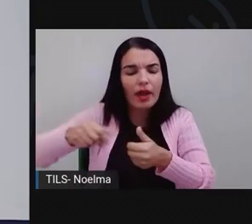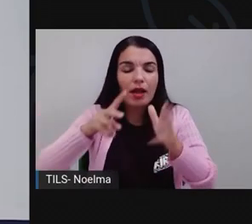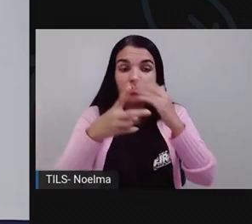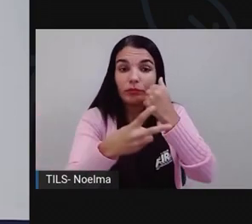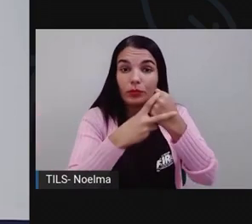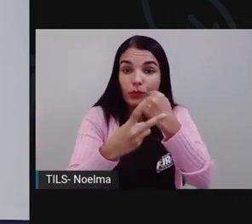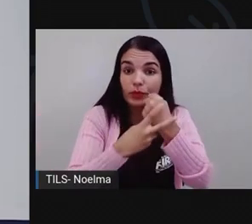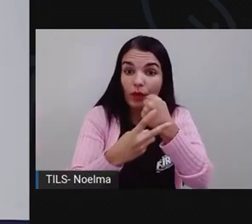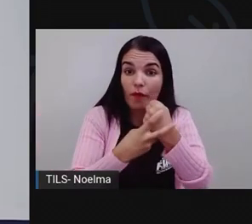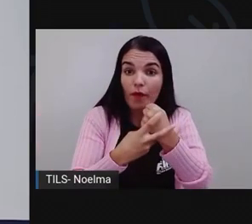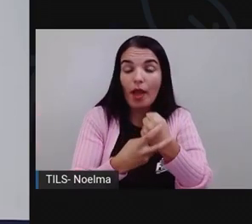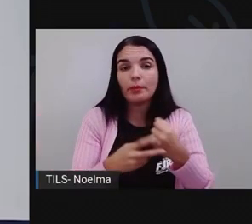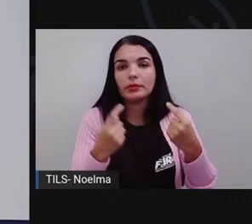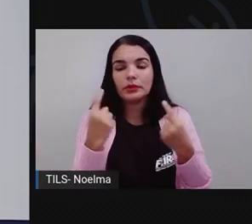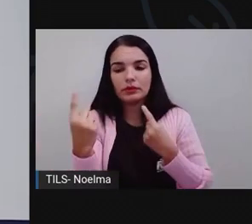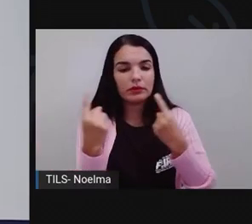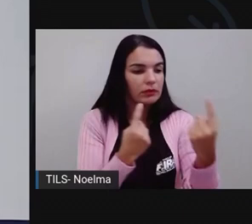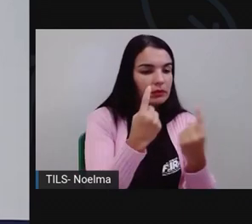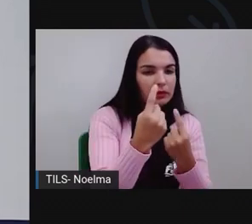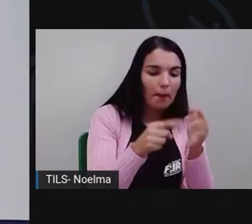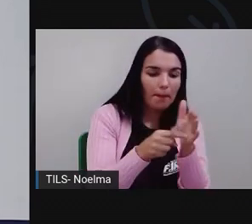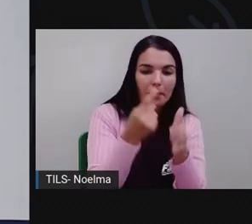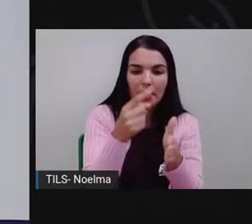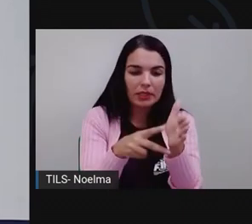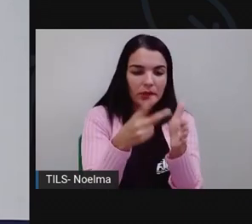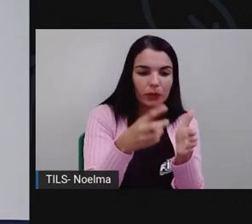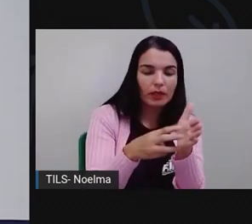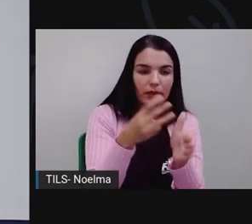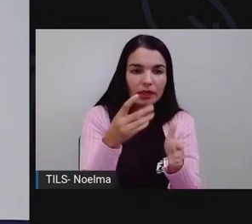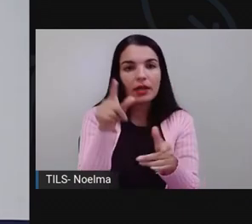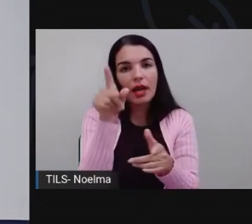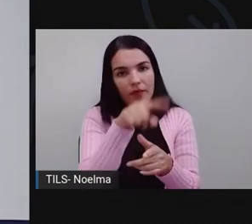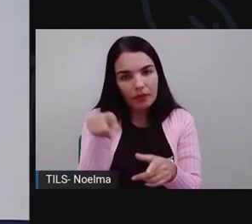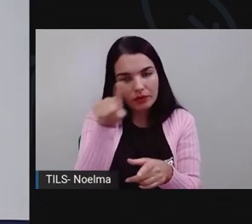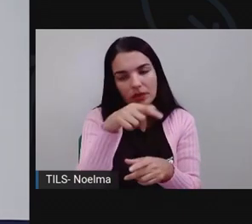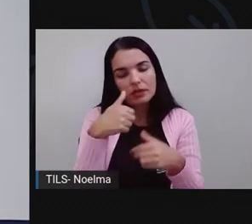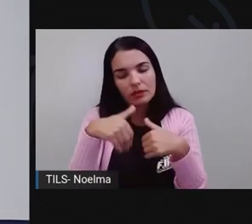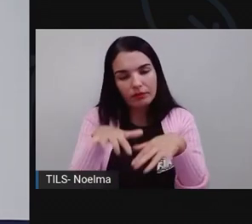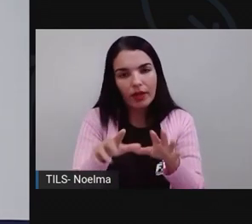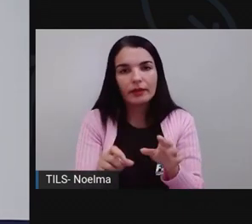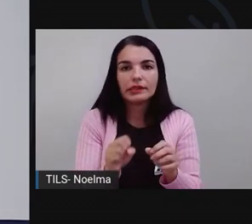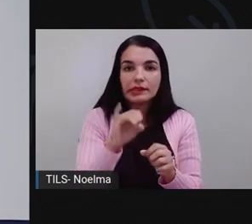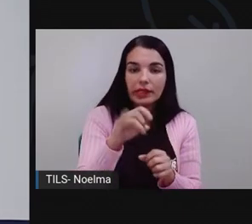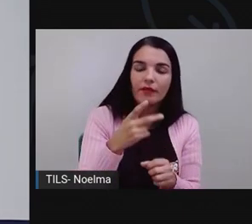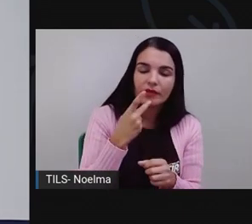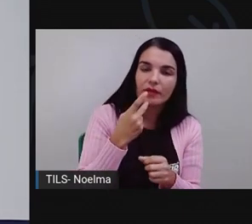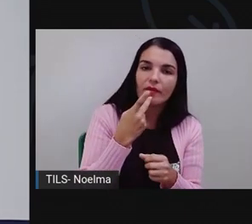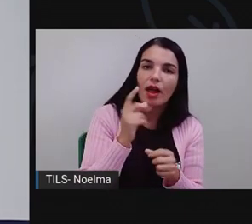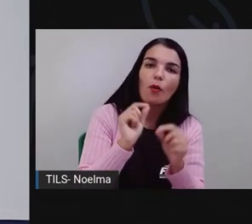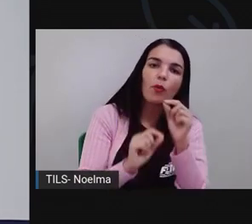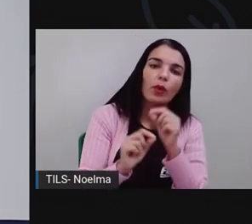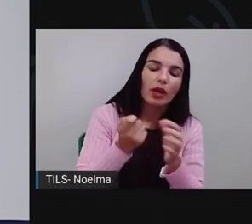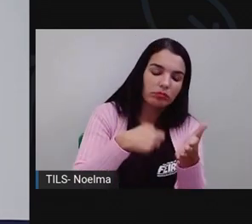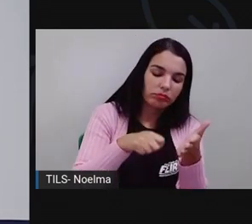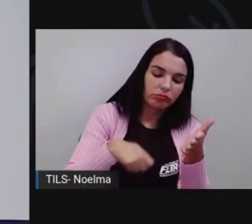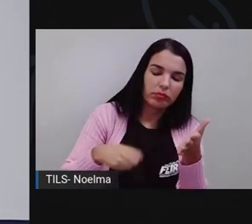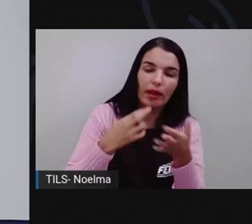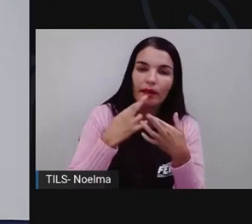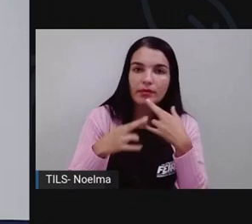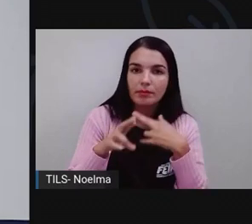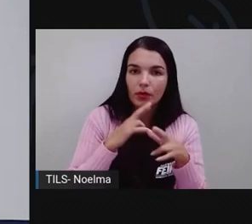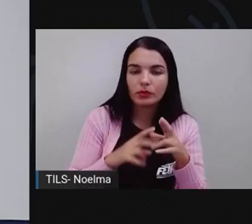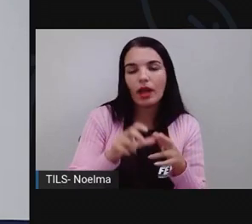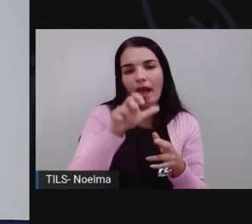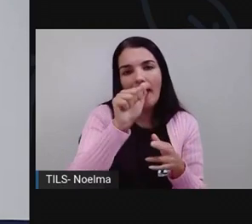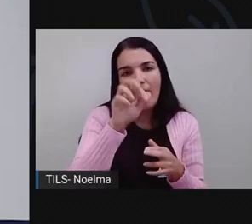verbos de acordo com as suas conjugações, seria dizer se são da primeira conjugação, são os terminados em AR,